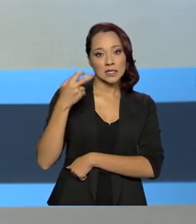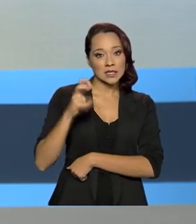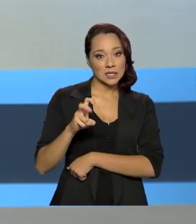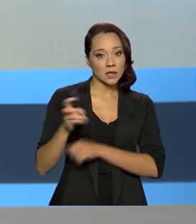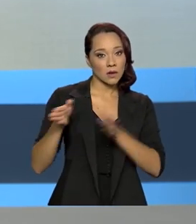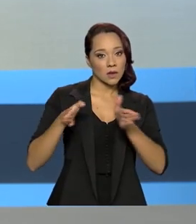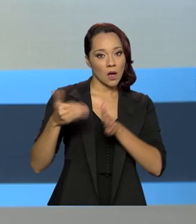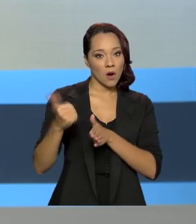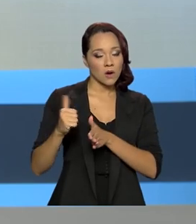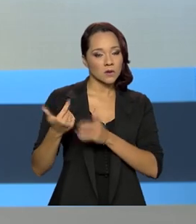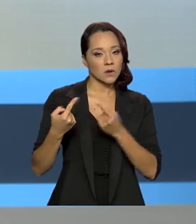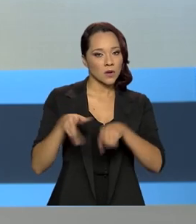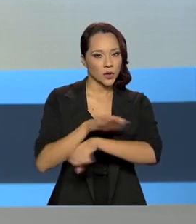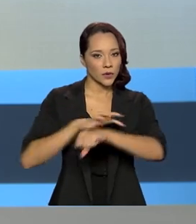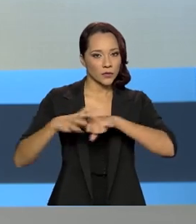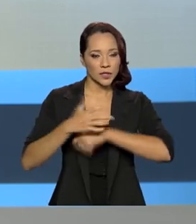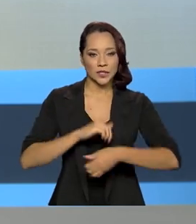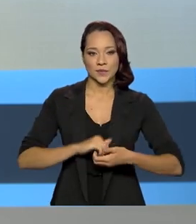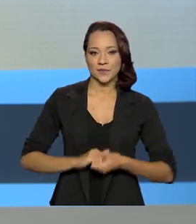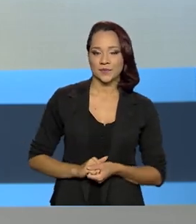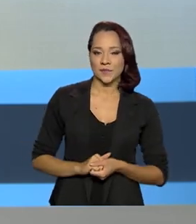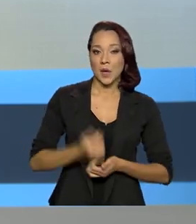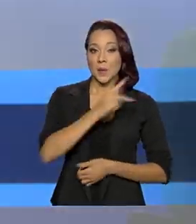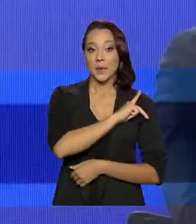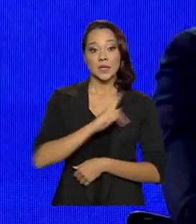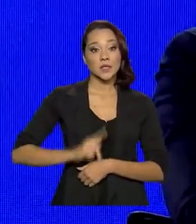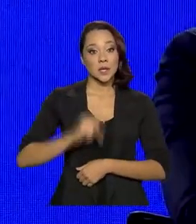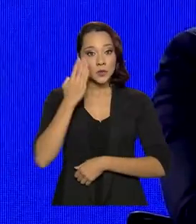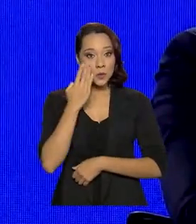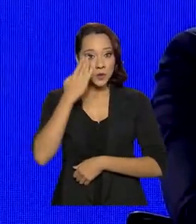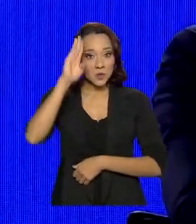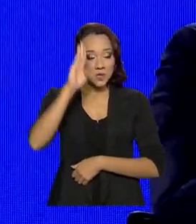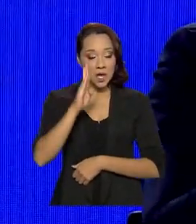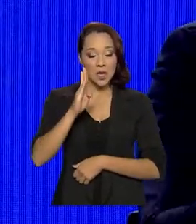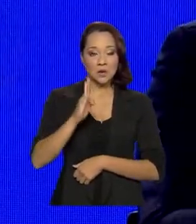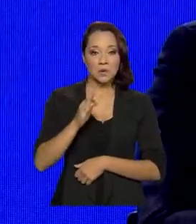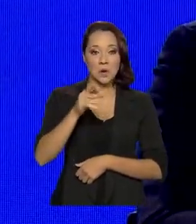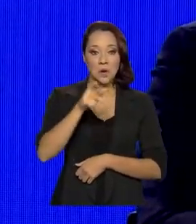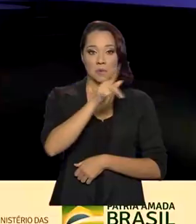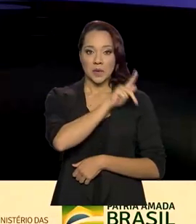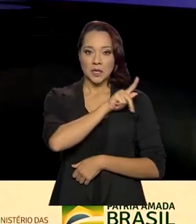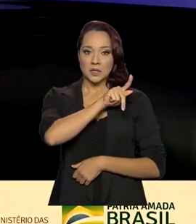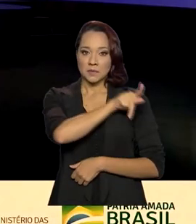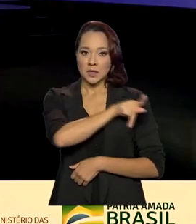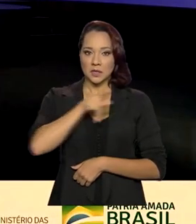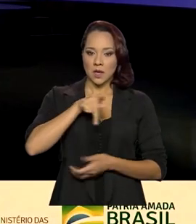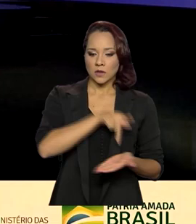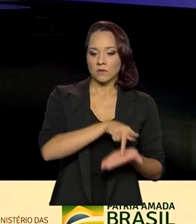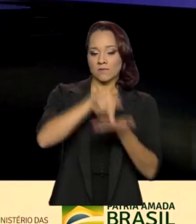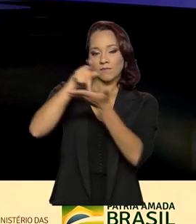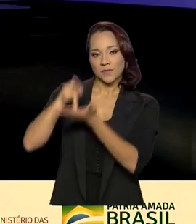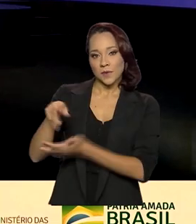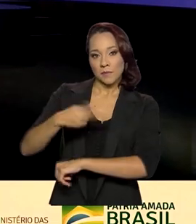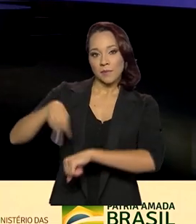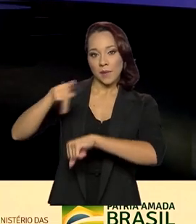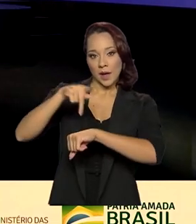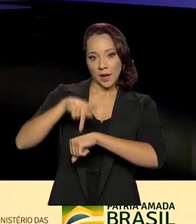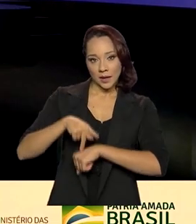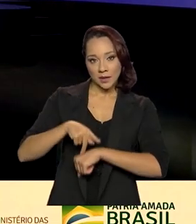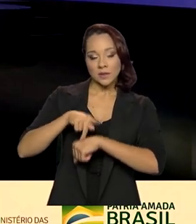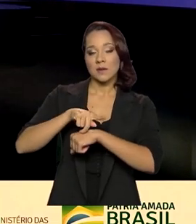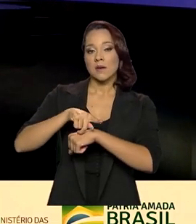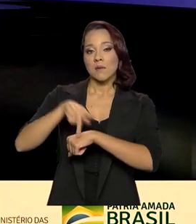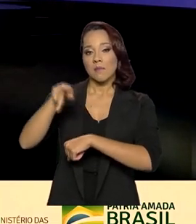11 anos contra a Covid-19. Presidente Jair Bolsonaro passa o comando rotativo do Mercosul ao Paraguai durante